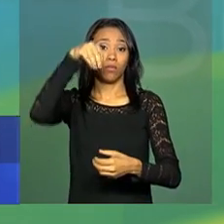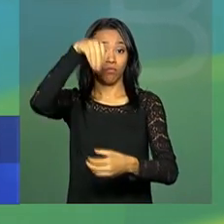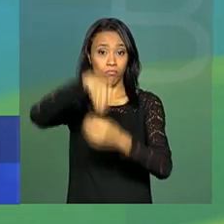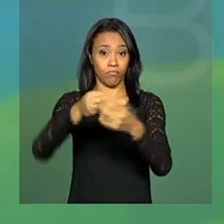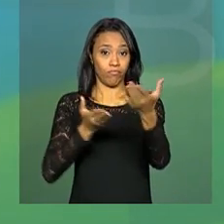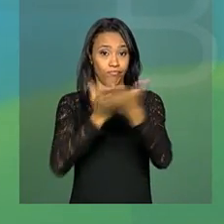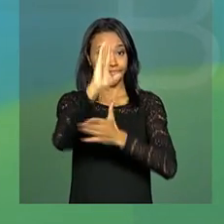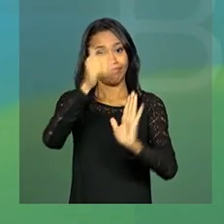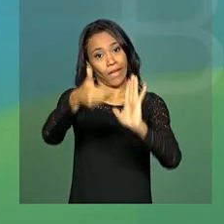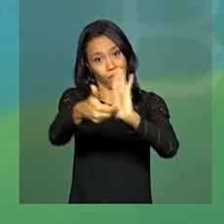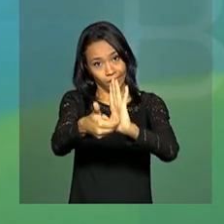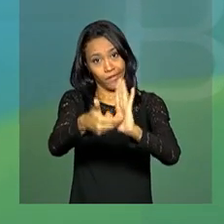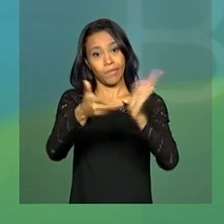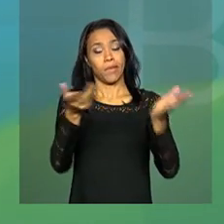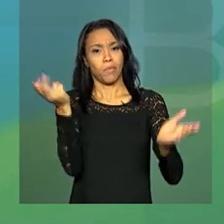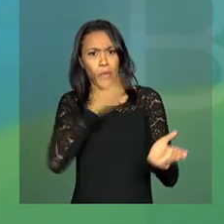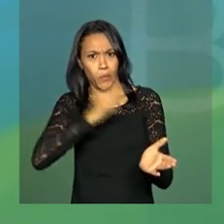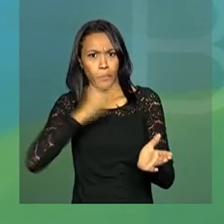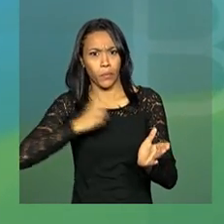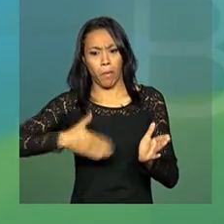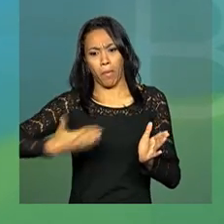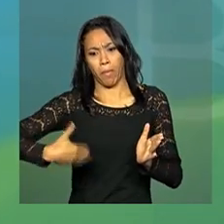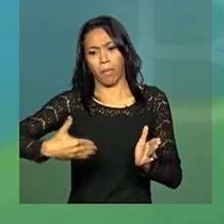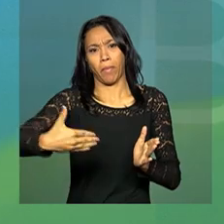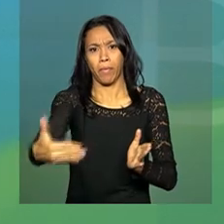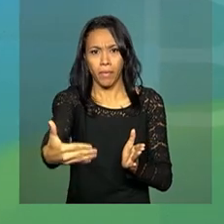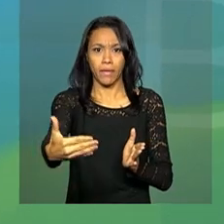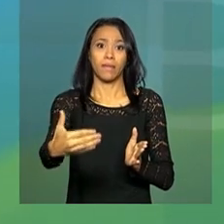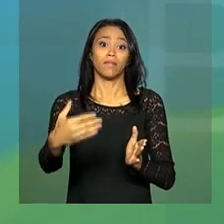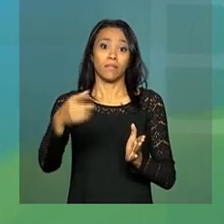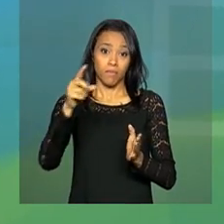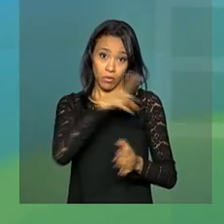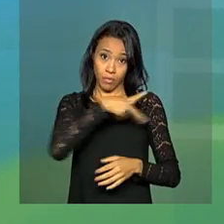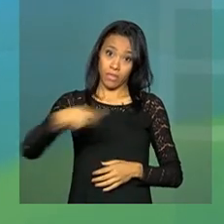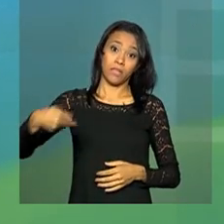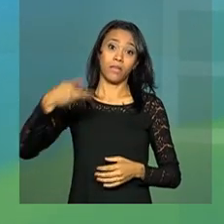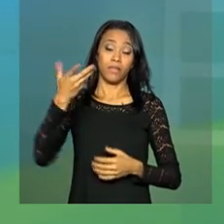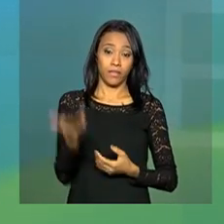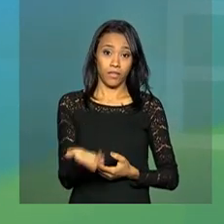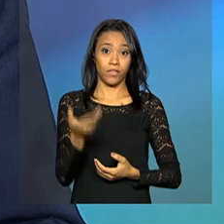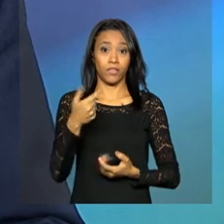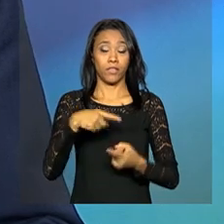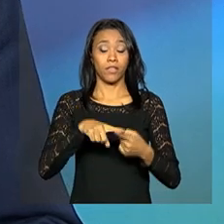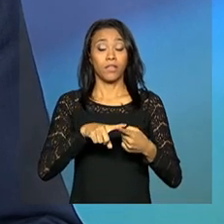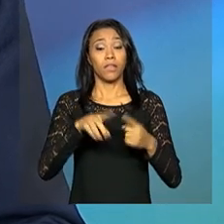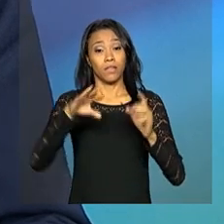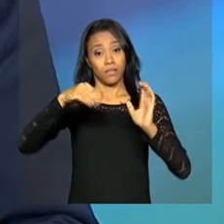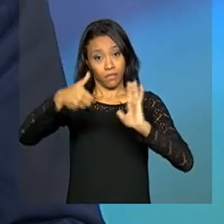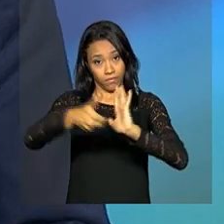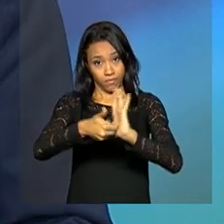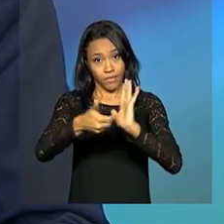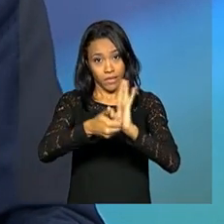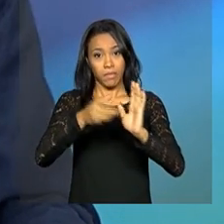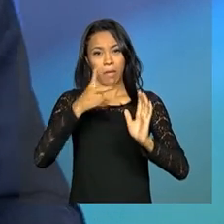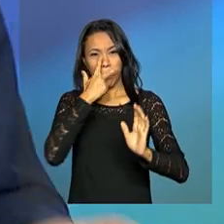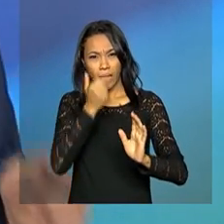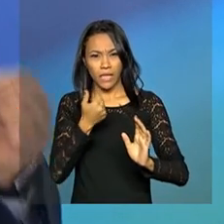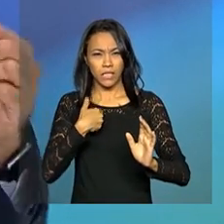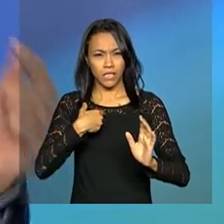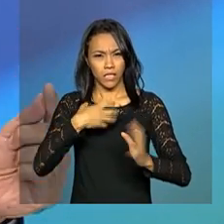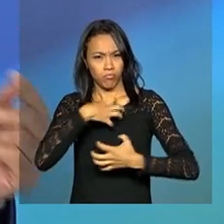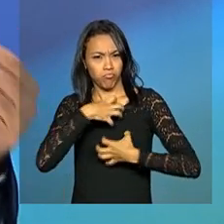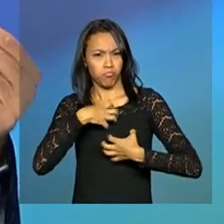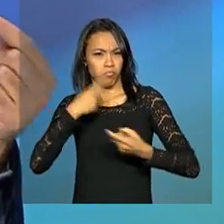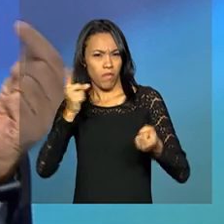Deputados. Tanto pela rapidez com que o processo foi tocado pelo presidente da Casa, Eduardo Cunha, que teria agido por vingança,